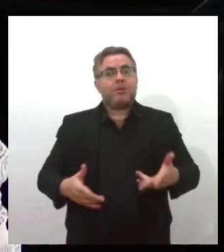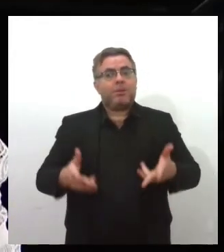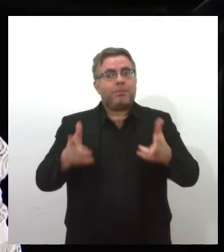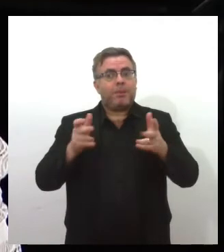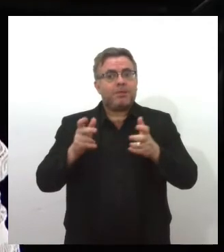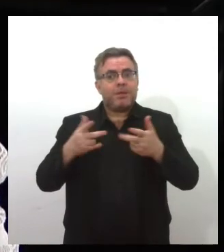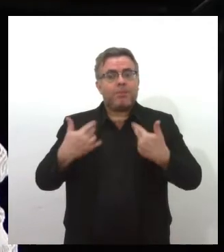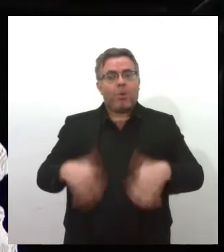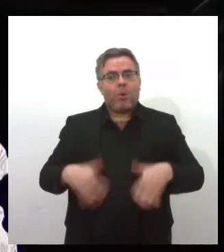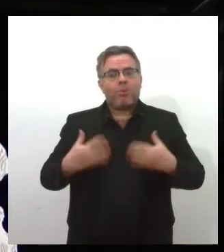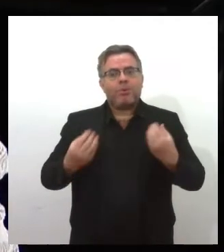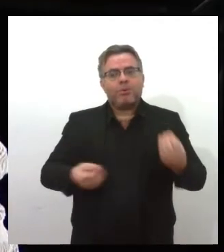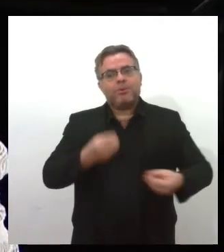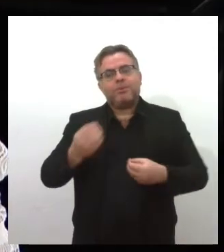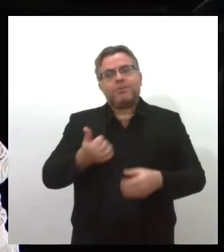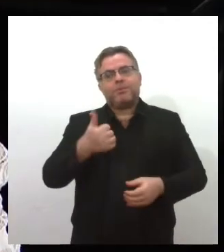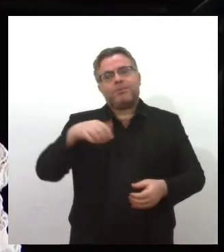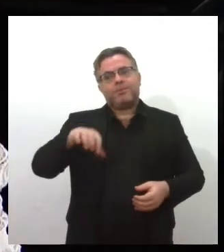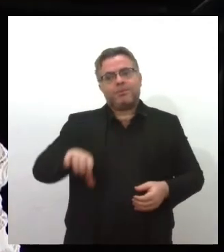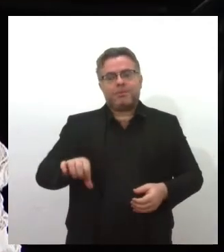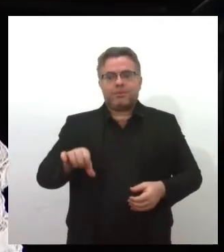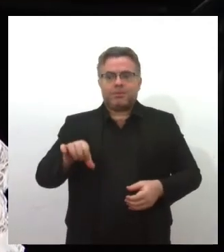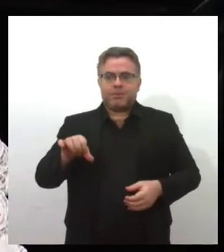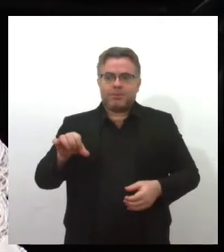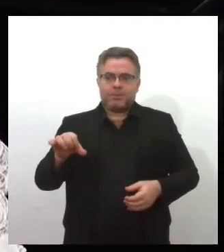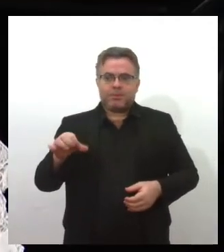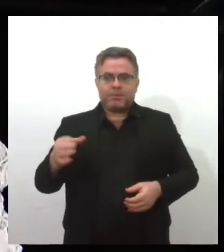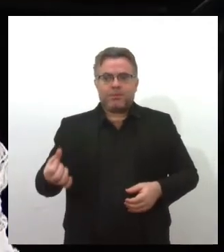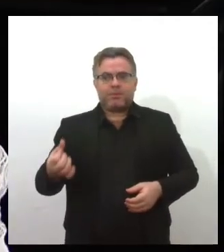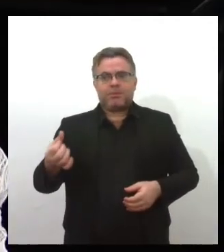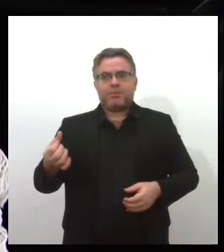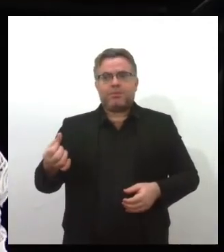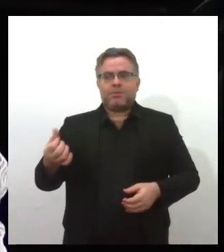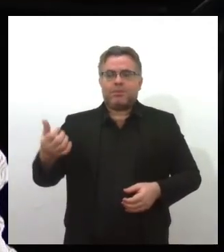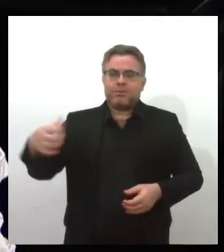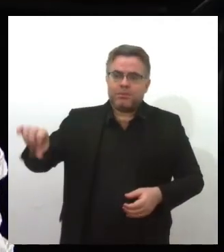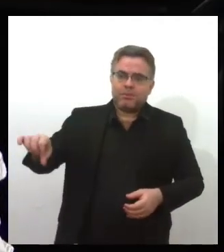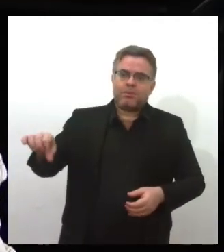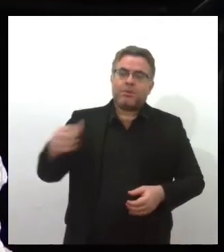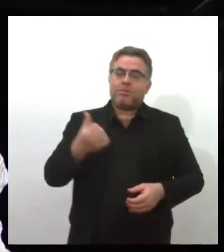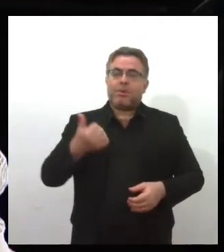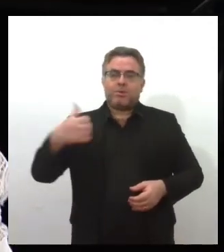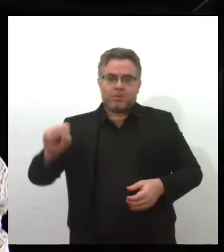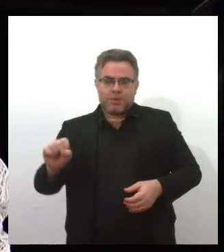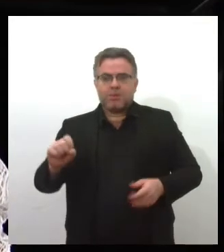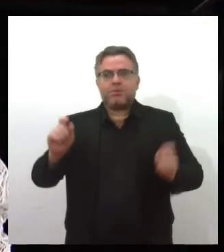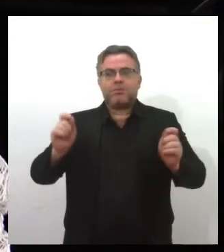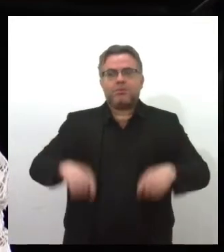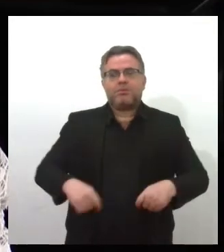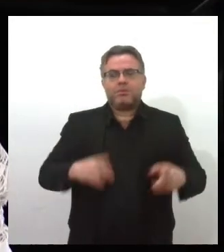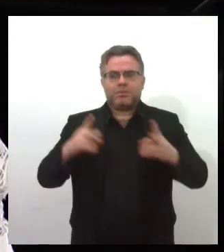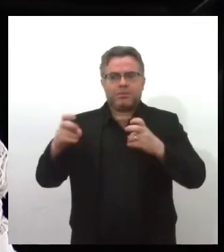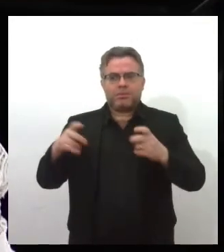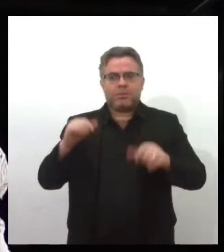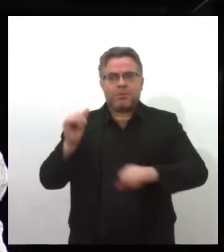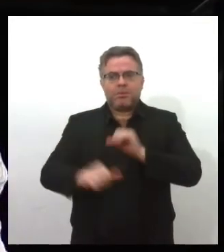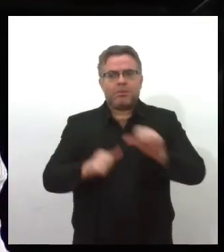1868, a primeira imagem, até 1968, a mudança naquela paisagem cultural,